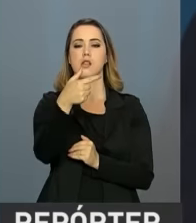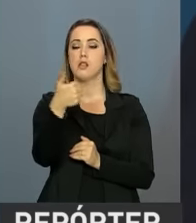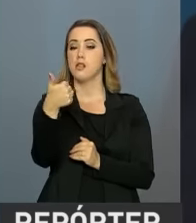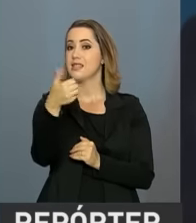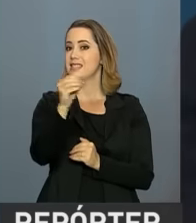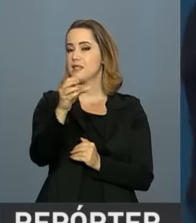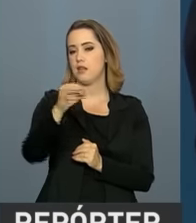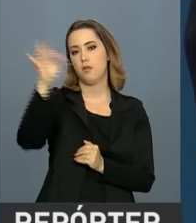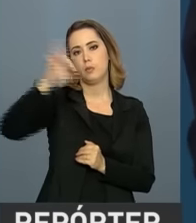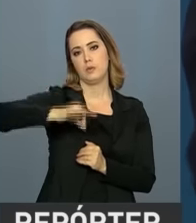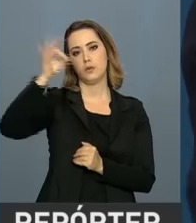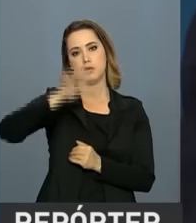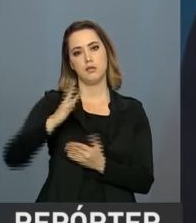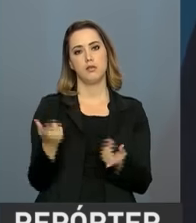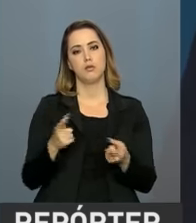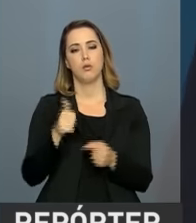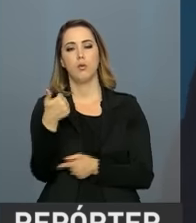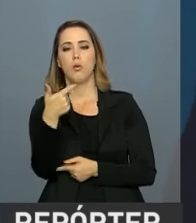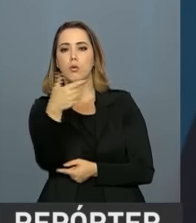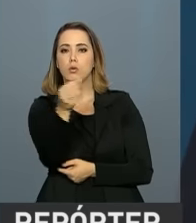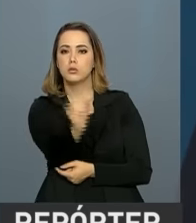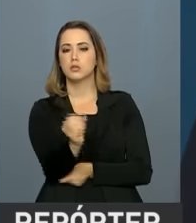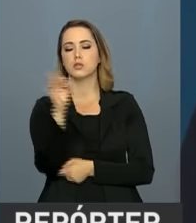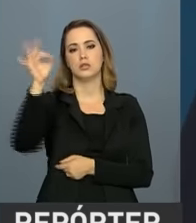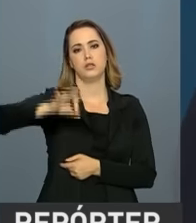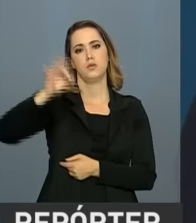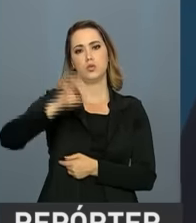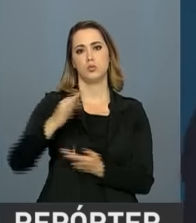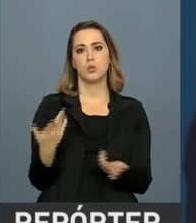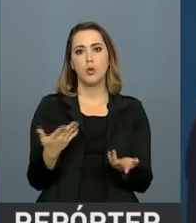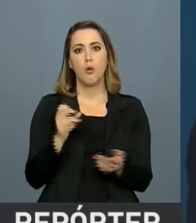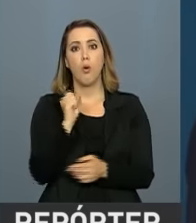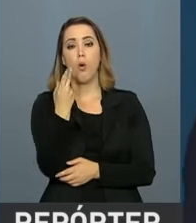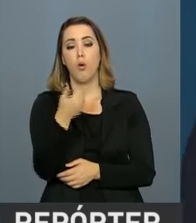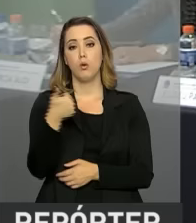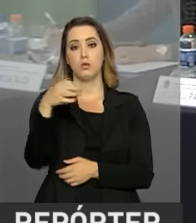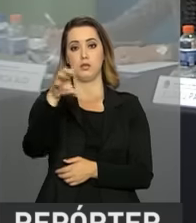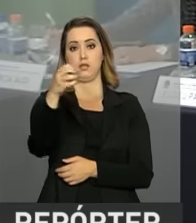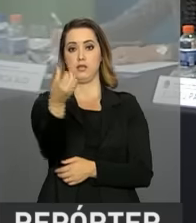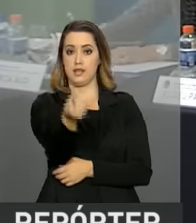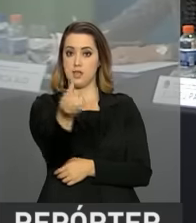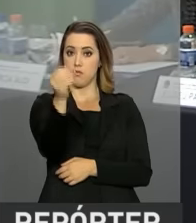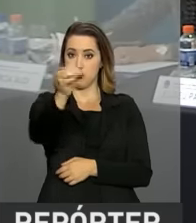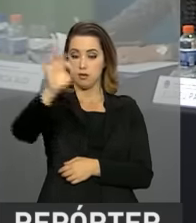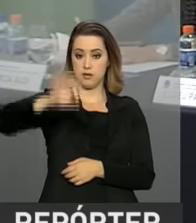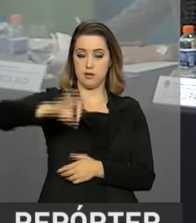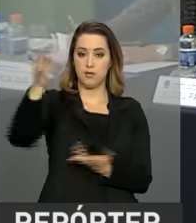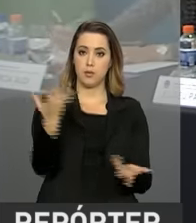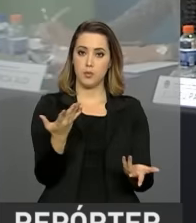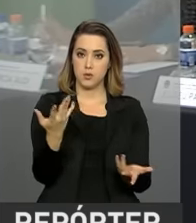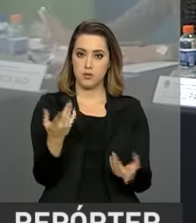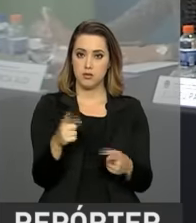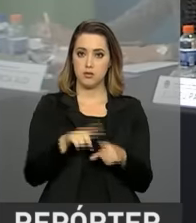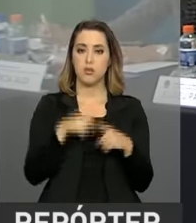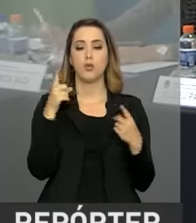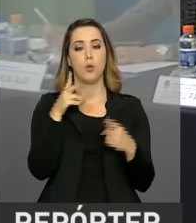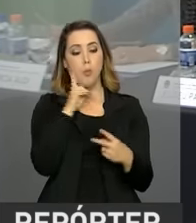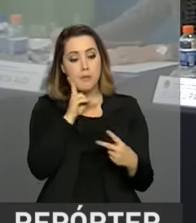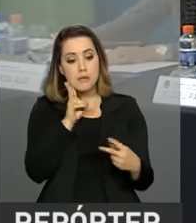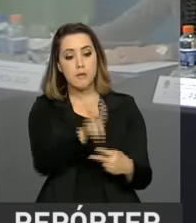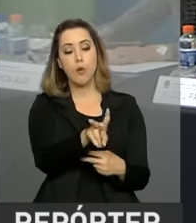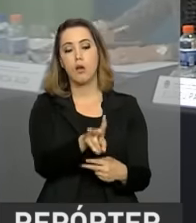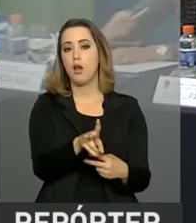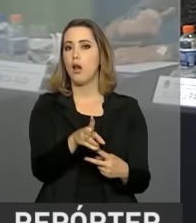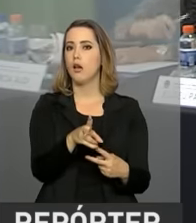dependendo das projeções, até 160%. Isso não é sustentável. Foco na redução do papel do Estado.